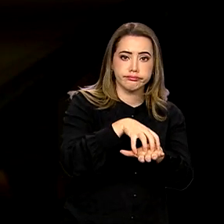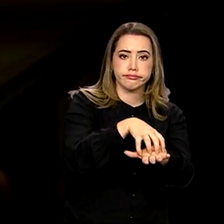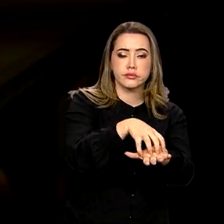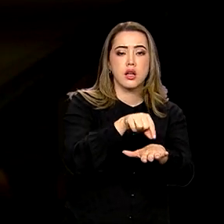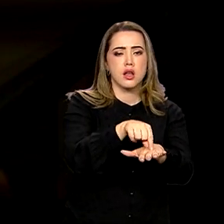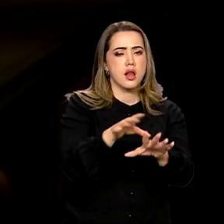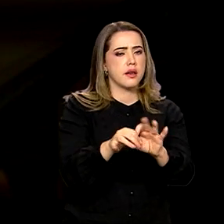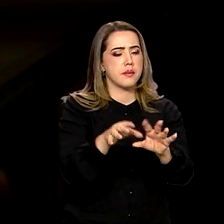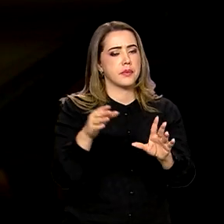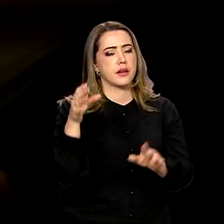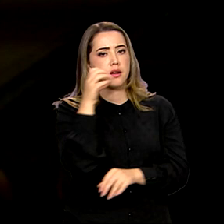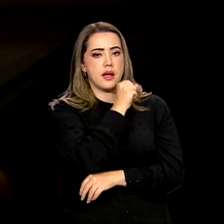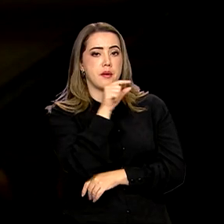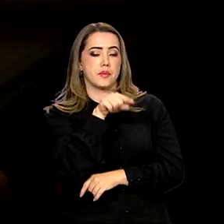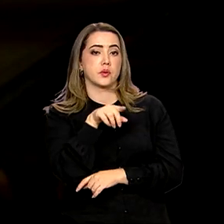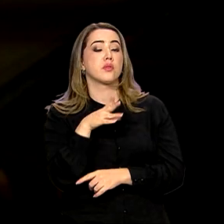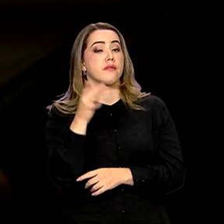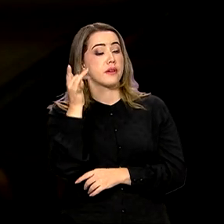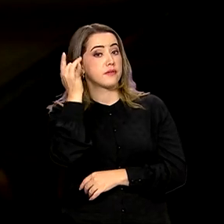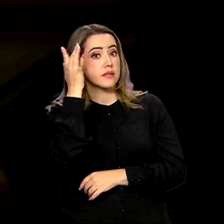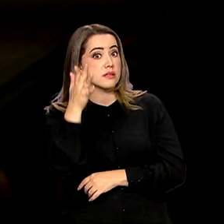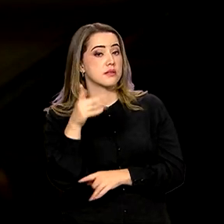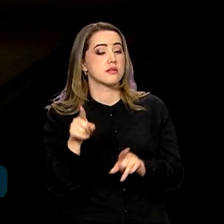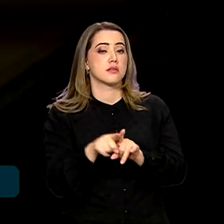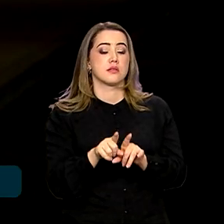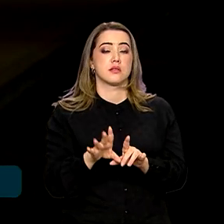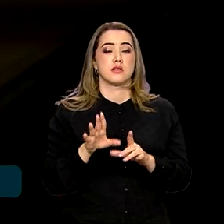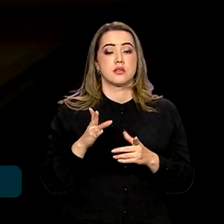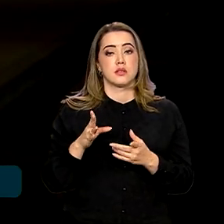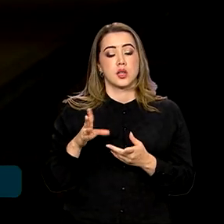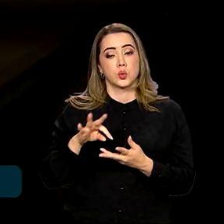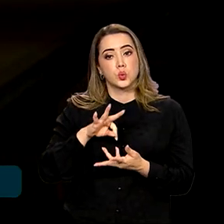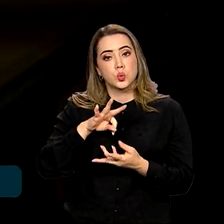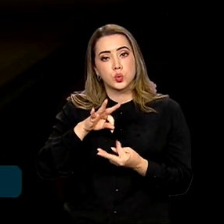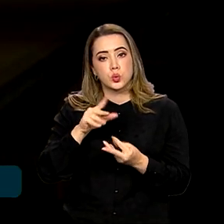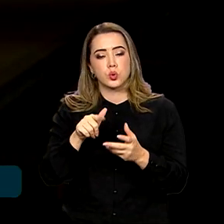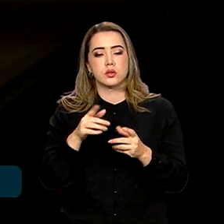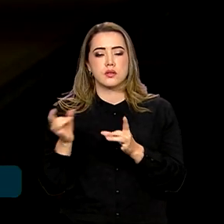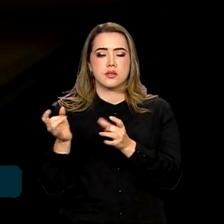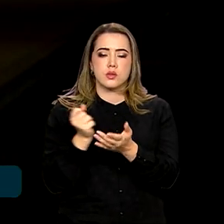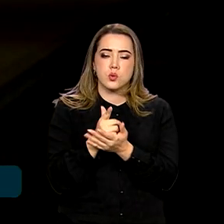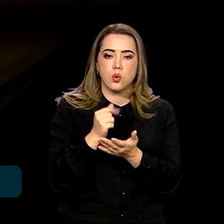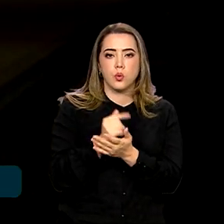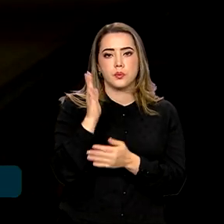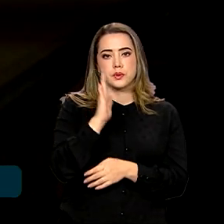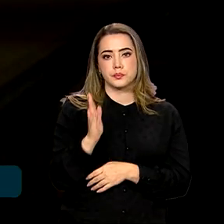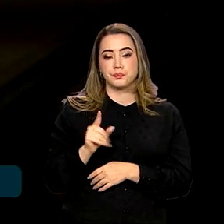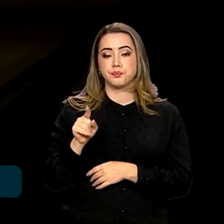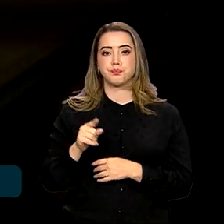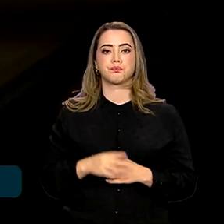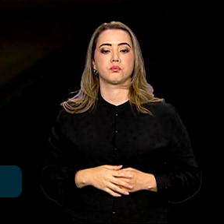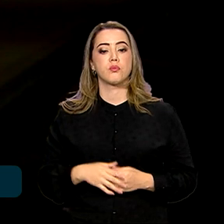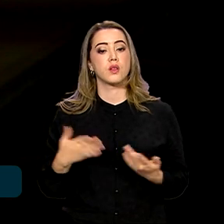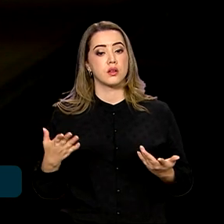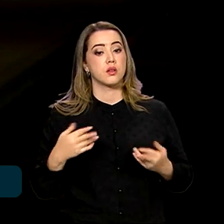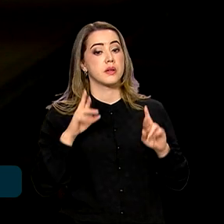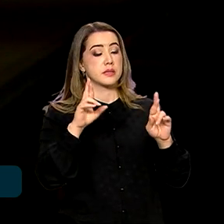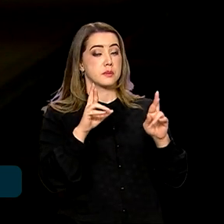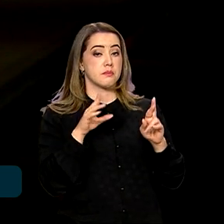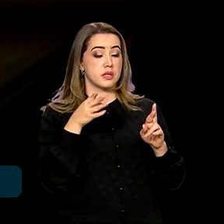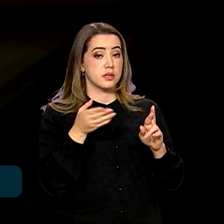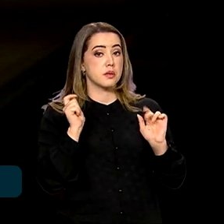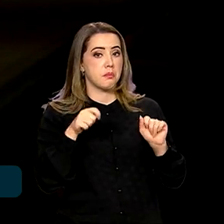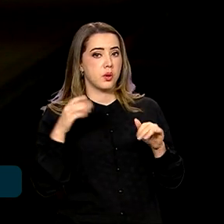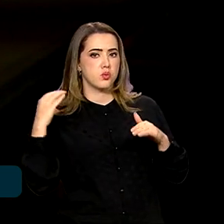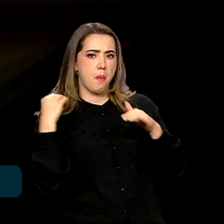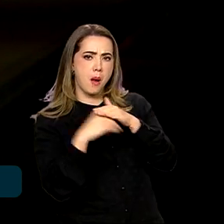aéreo e em toda a cadeia de comércio exterior. Com essas medidas, o governo espera que o Brasil possa atrair negócios e investimentos